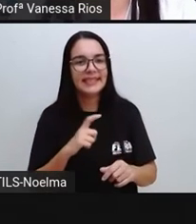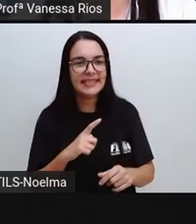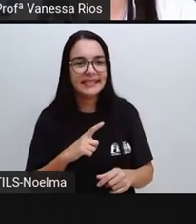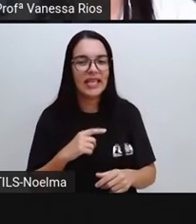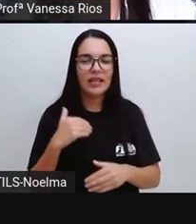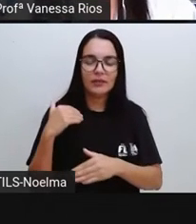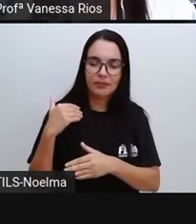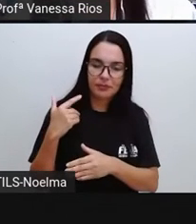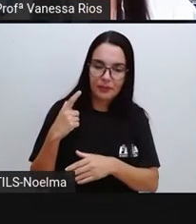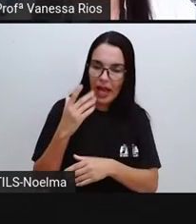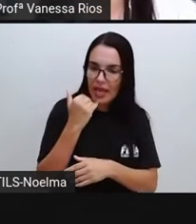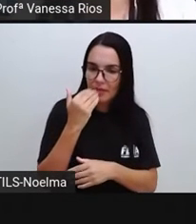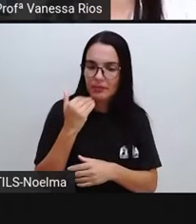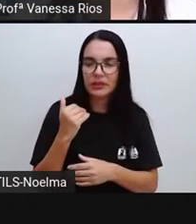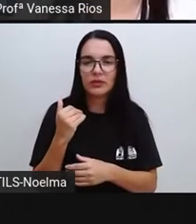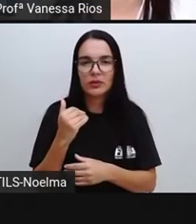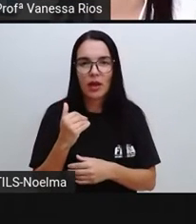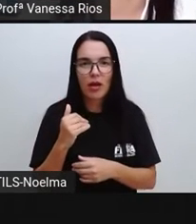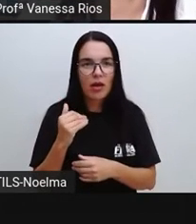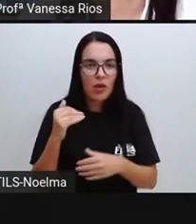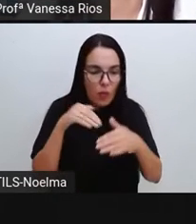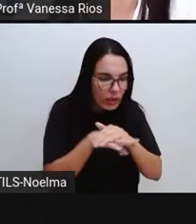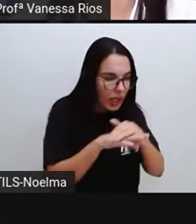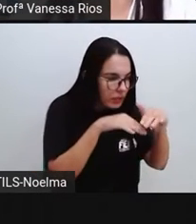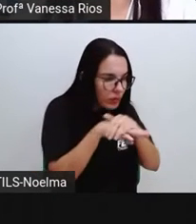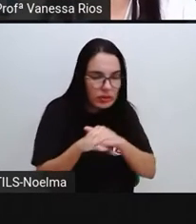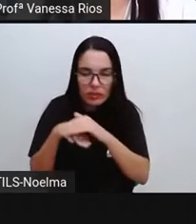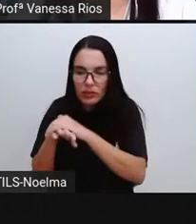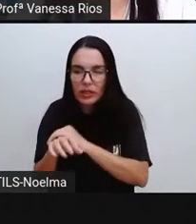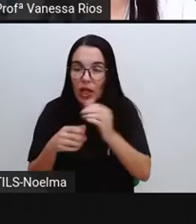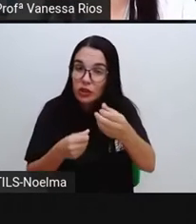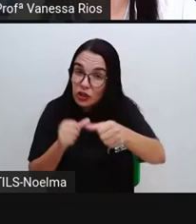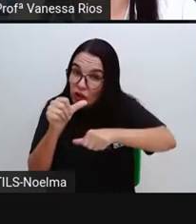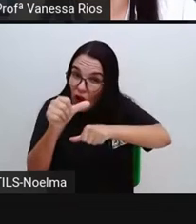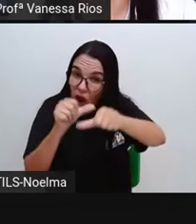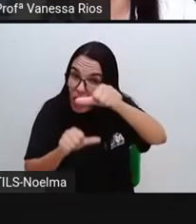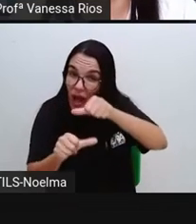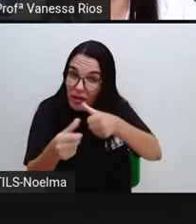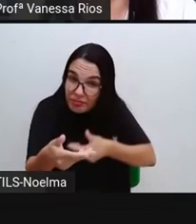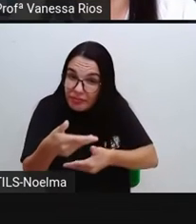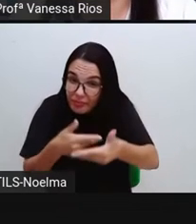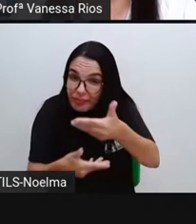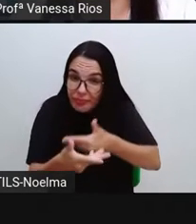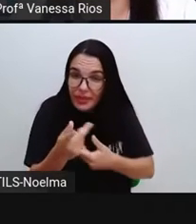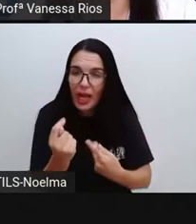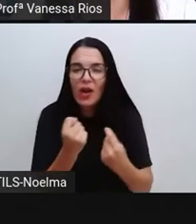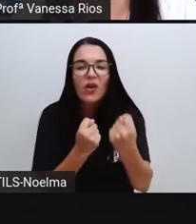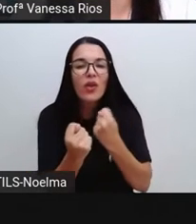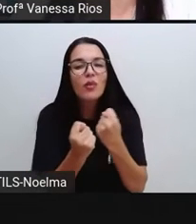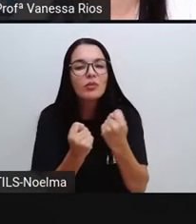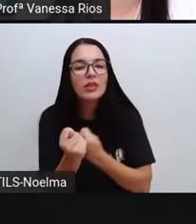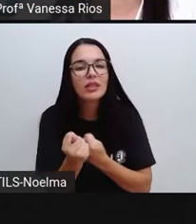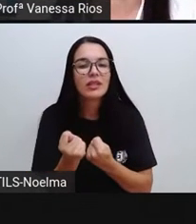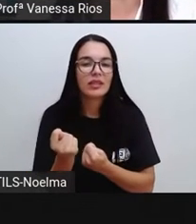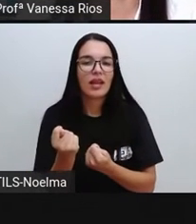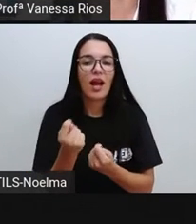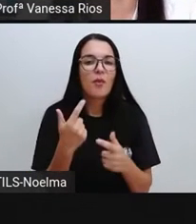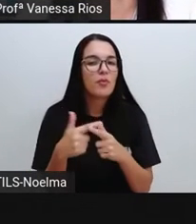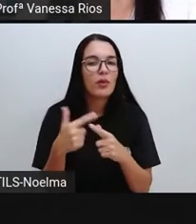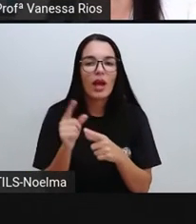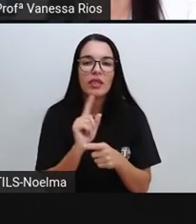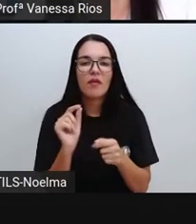ter alimentos excedentes, armazenar alimentos, trocar alimentos com outras comunidades quando eles não